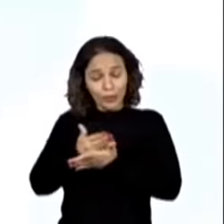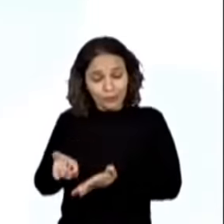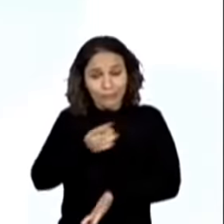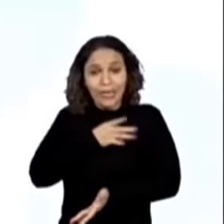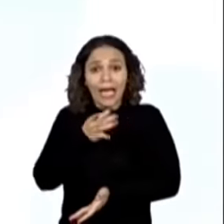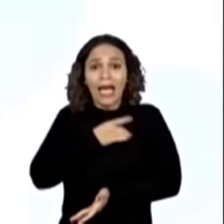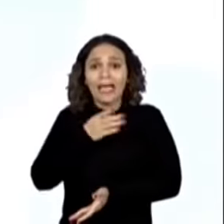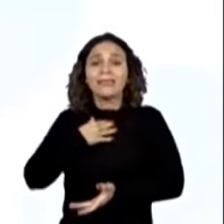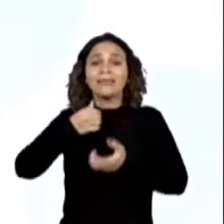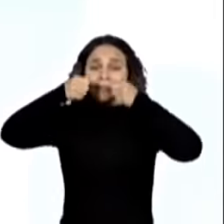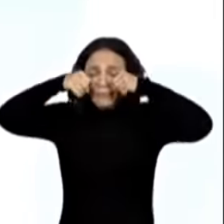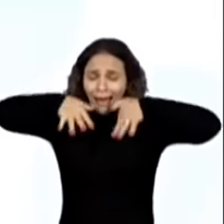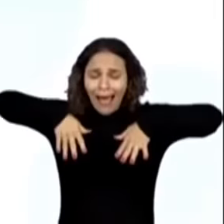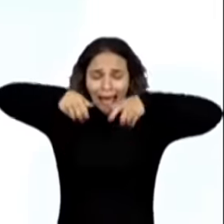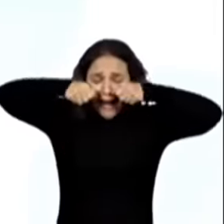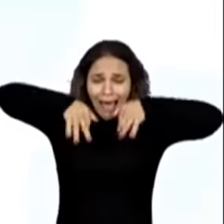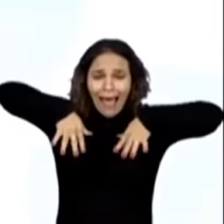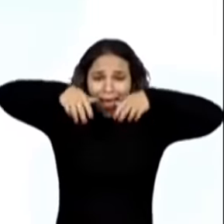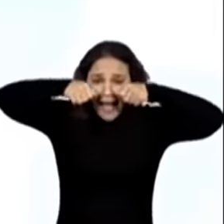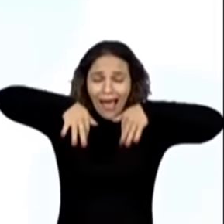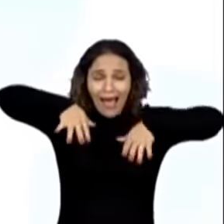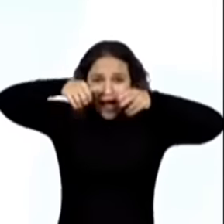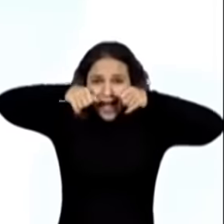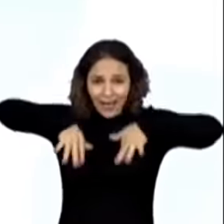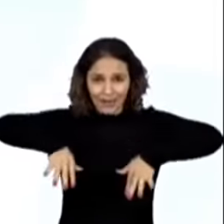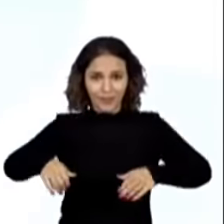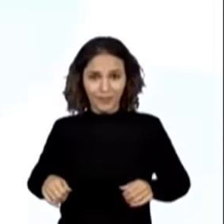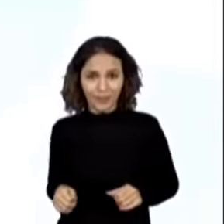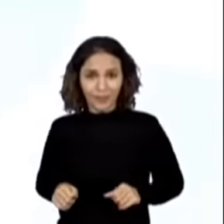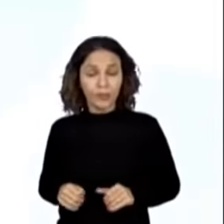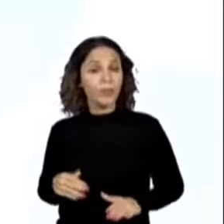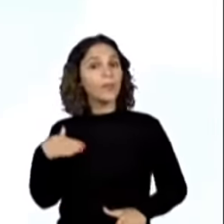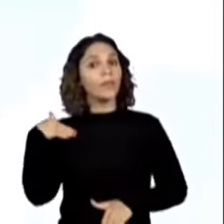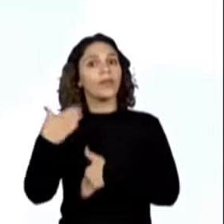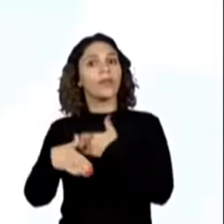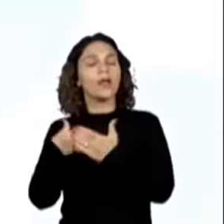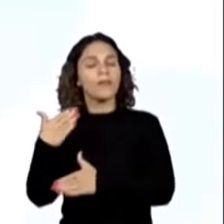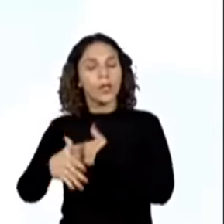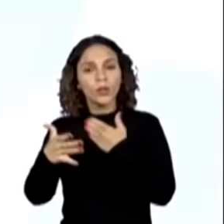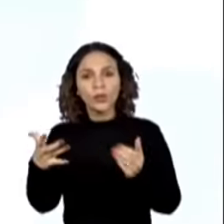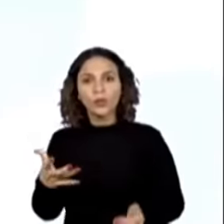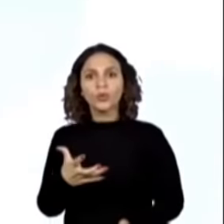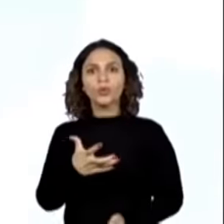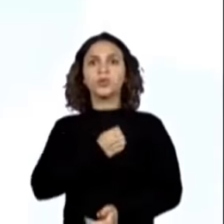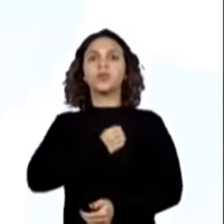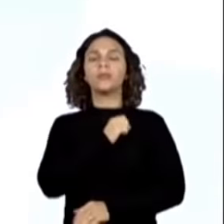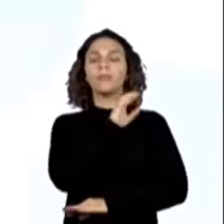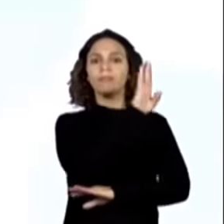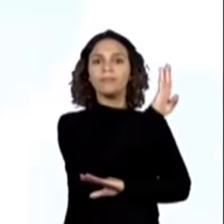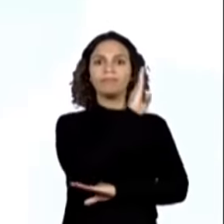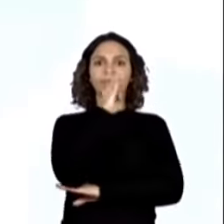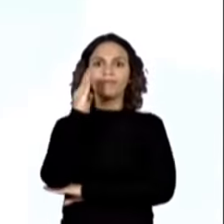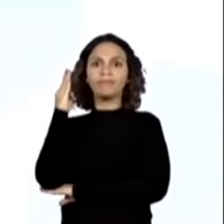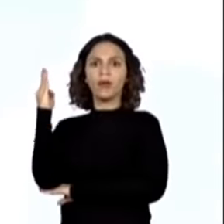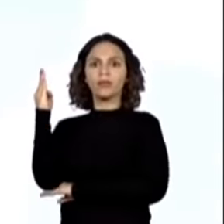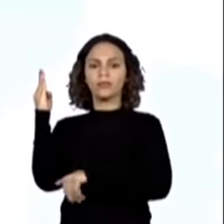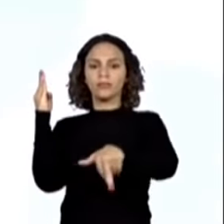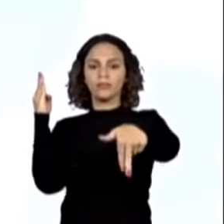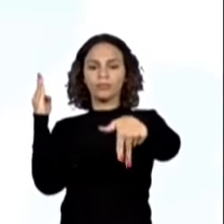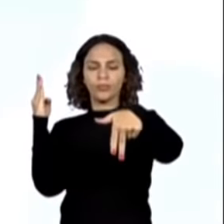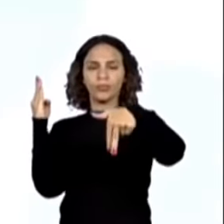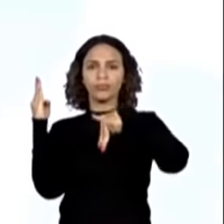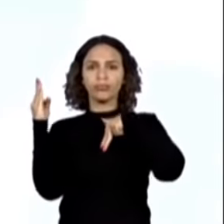começou a chorar desesperadamente. De repente, a porta se abriu e entrou um